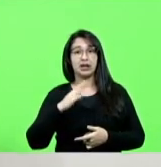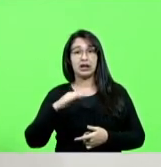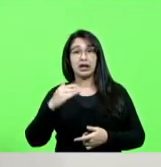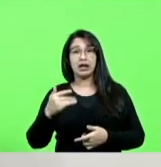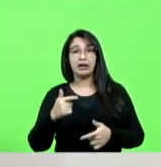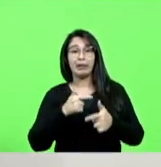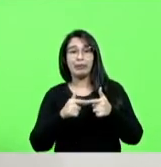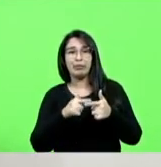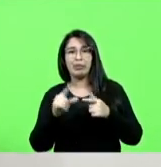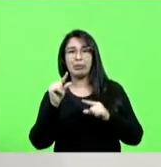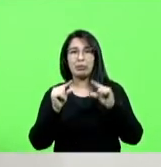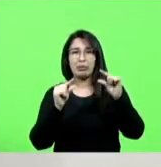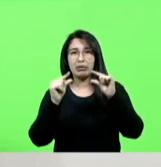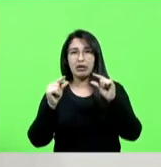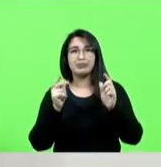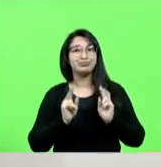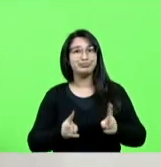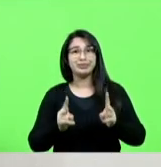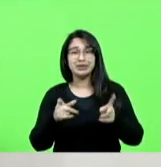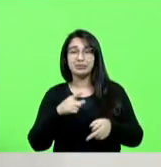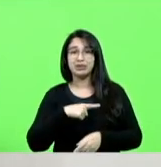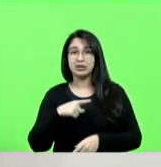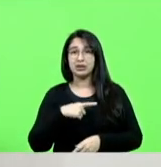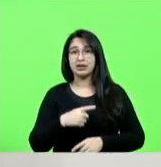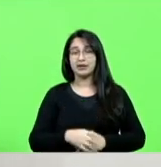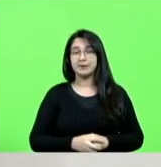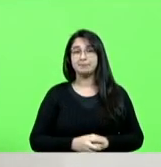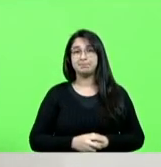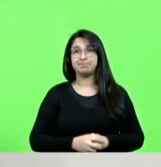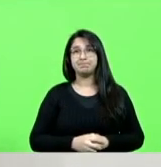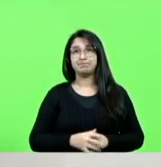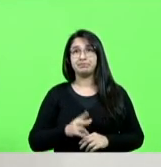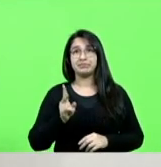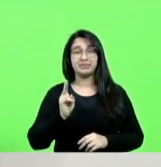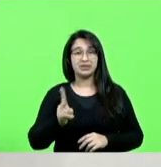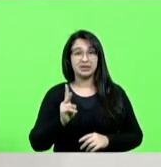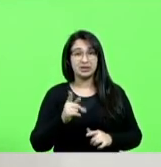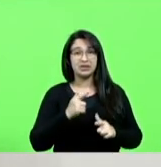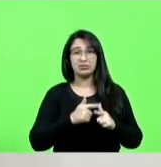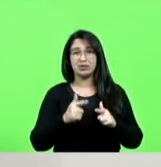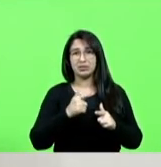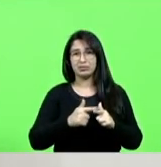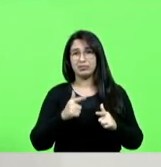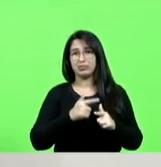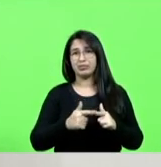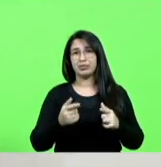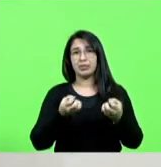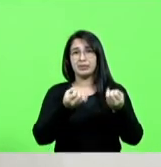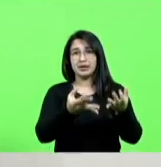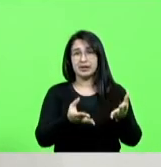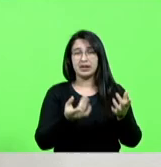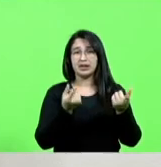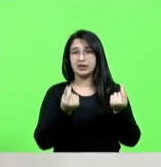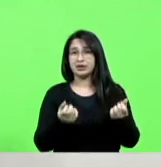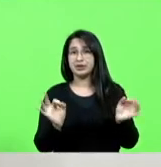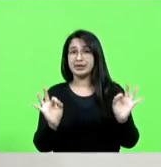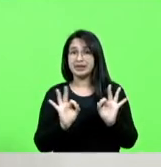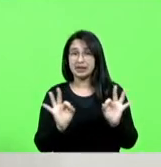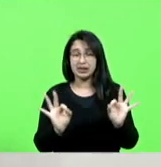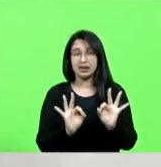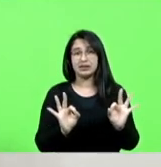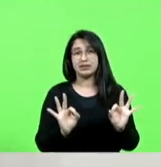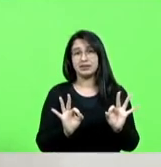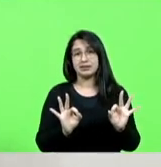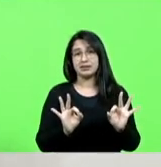para não entregar o centro de eventos de blumenau cada vez vocês encontram um problema para não entregar o dinheiro lá para a prefeitura de blumenau para